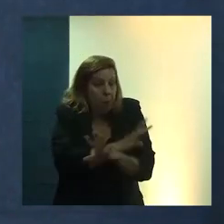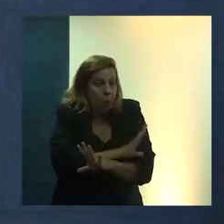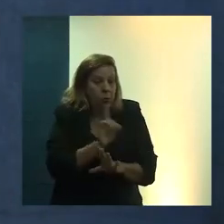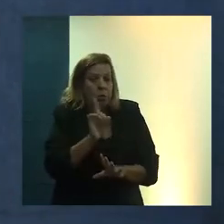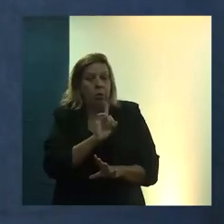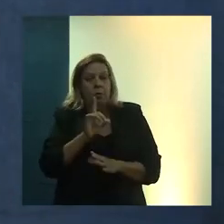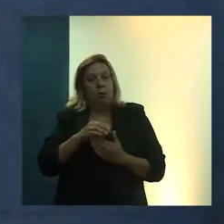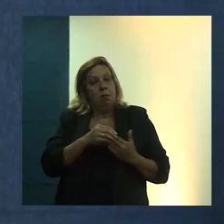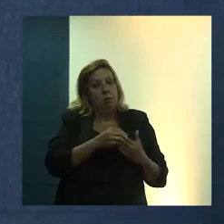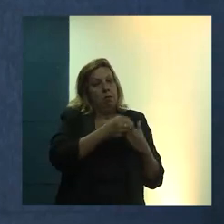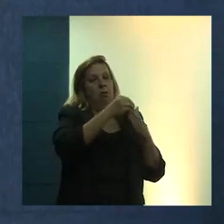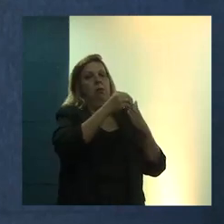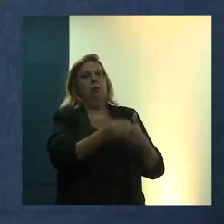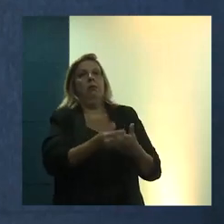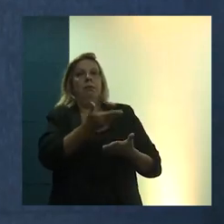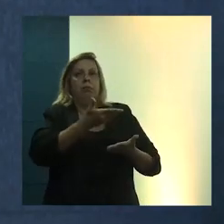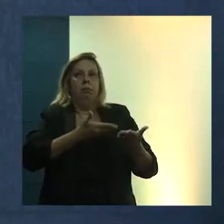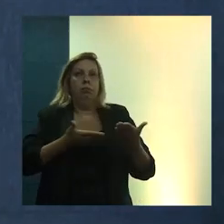técnica.